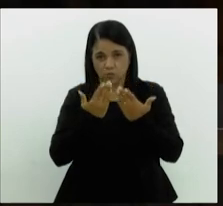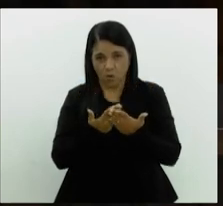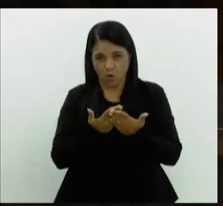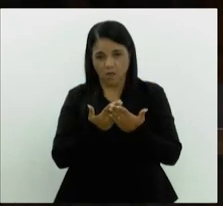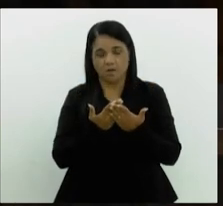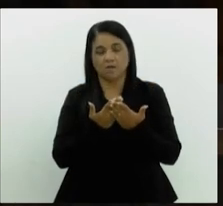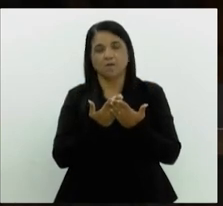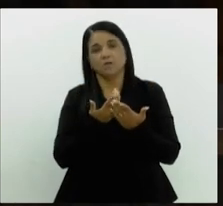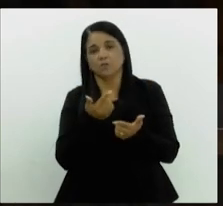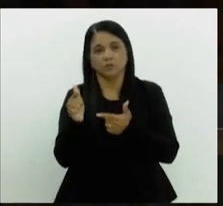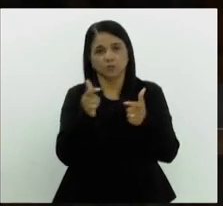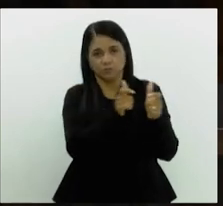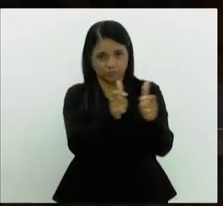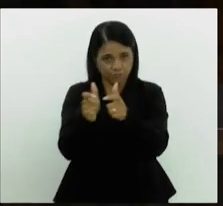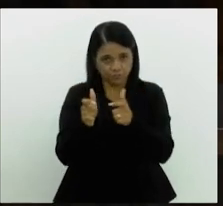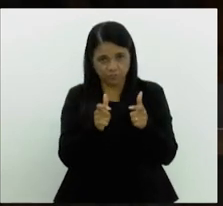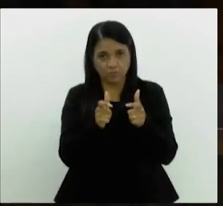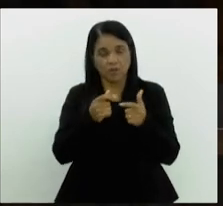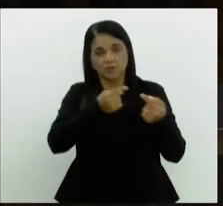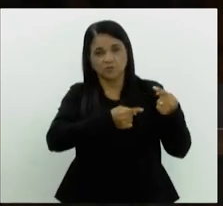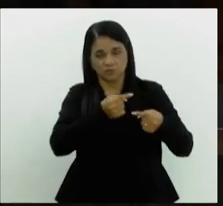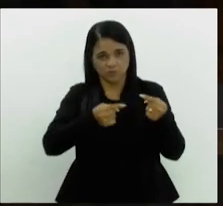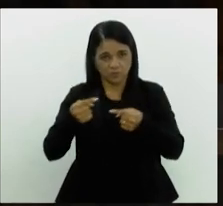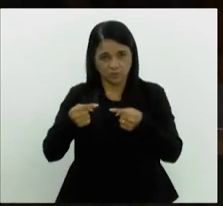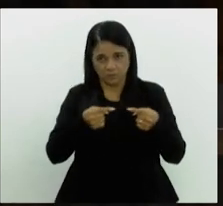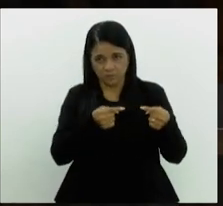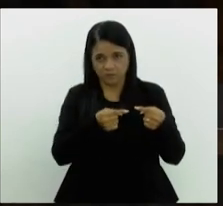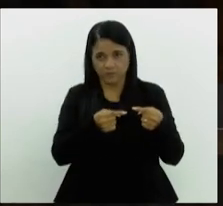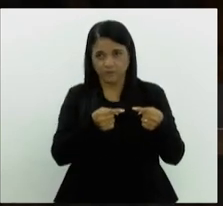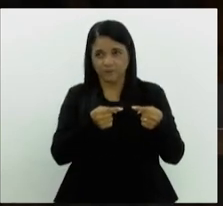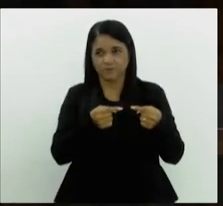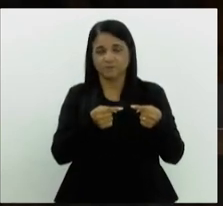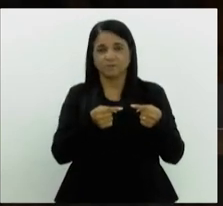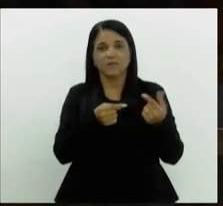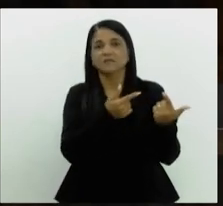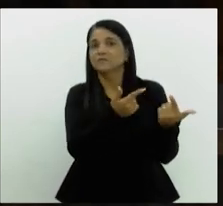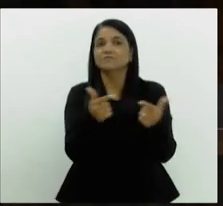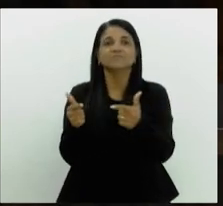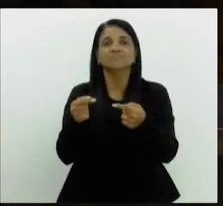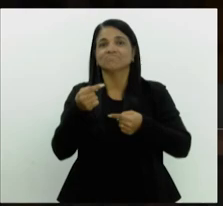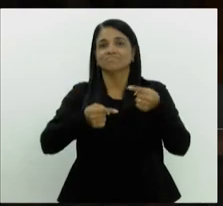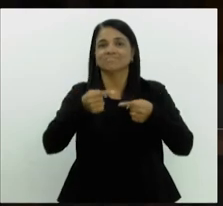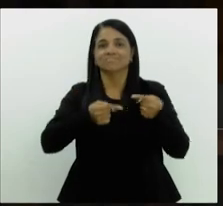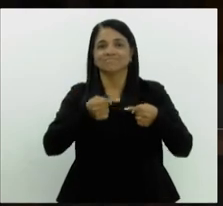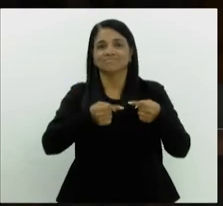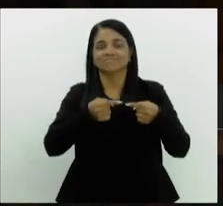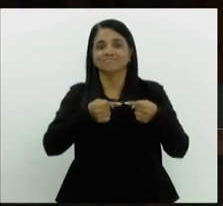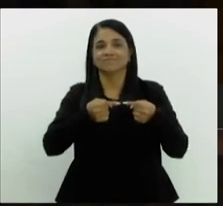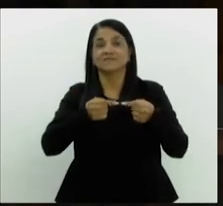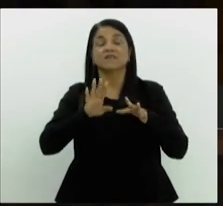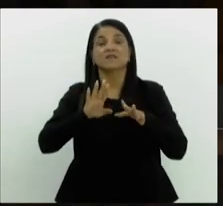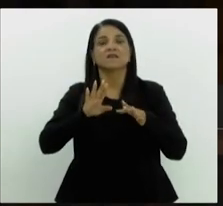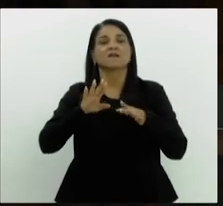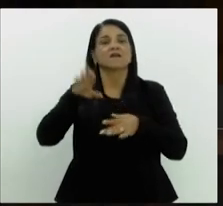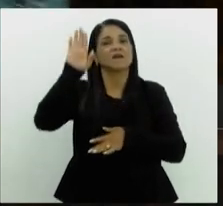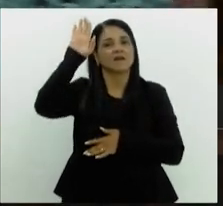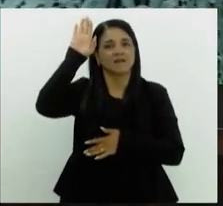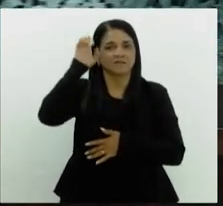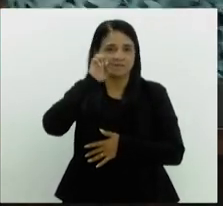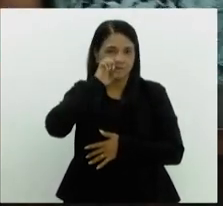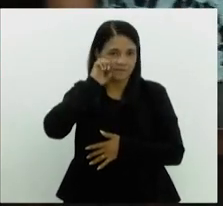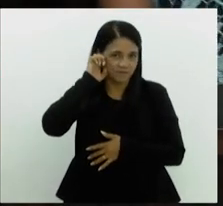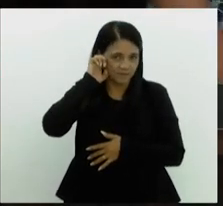providências. Em discussão, não havendo quem queira discutir, nossa nobre deputada Erika